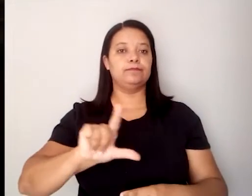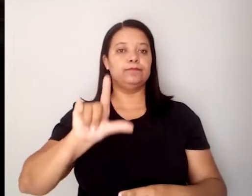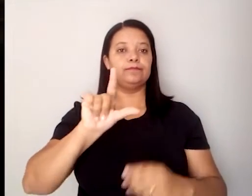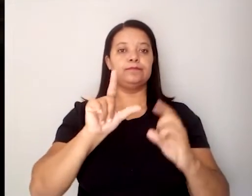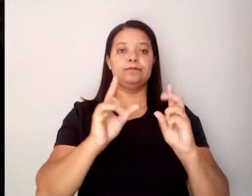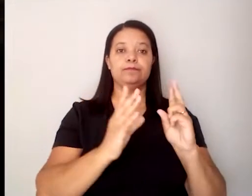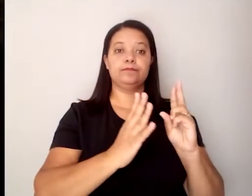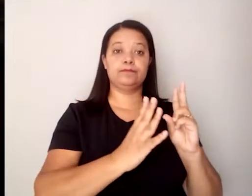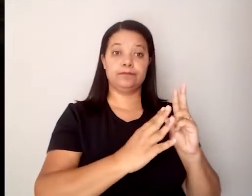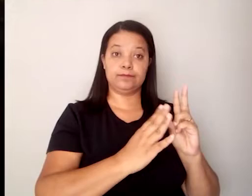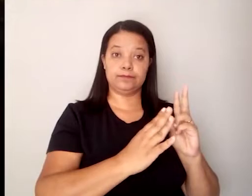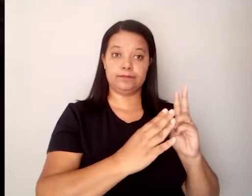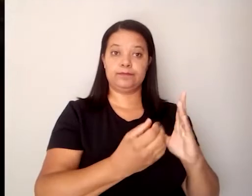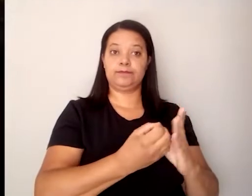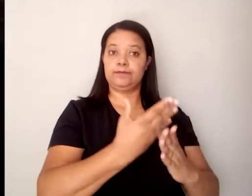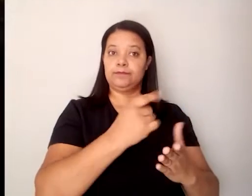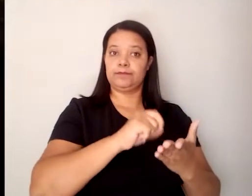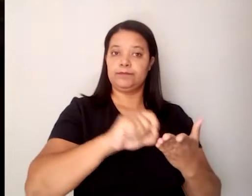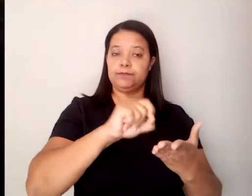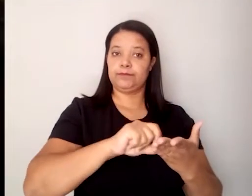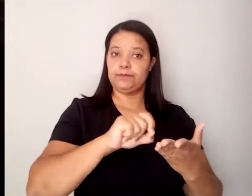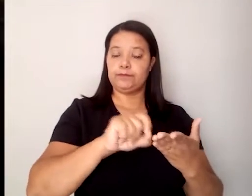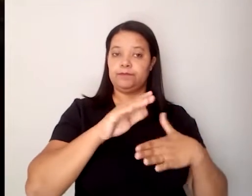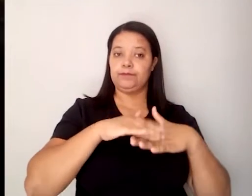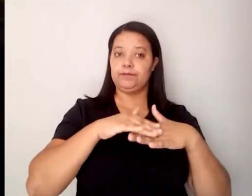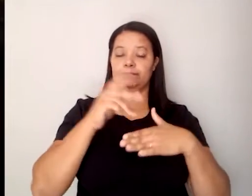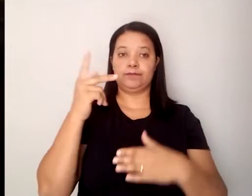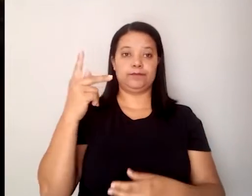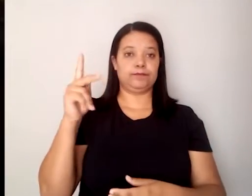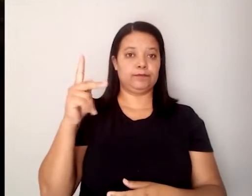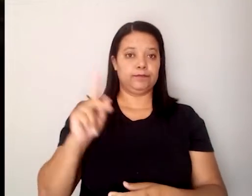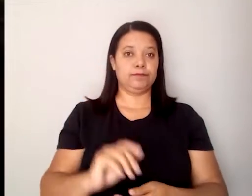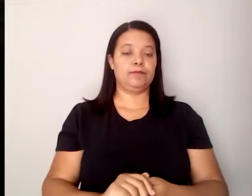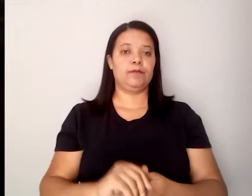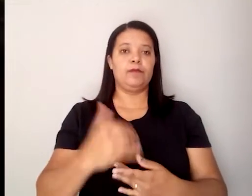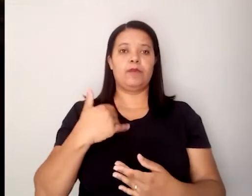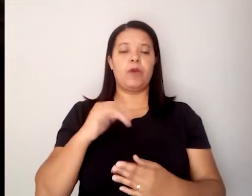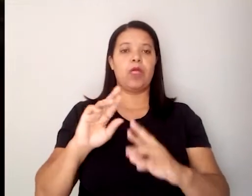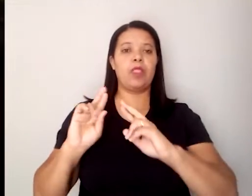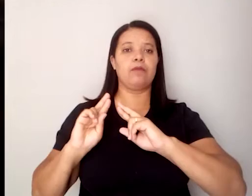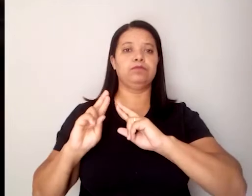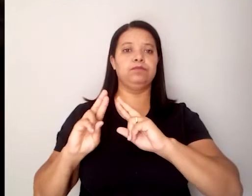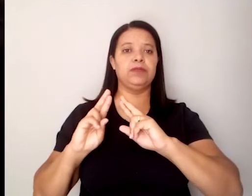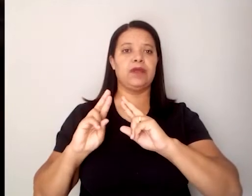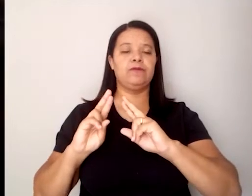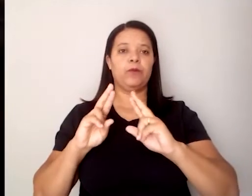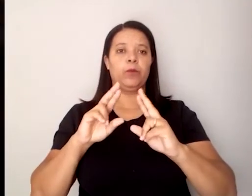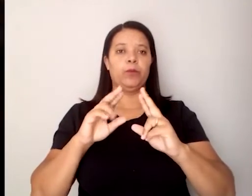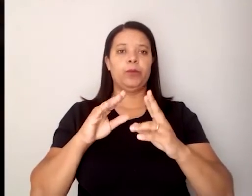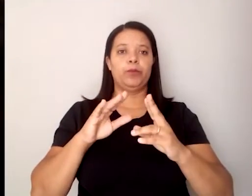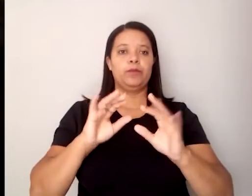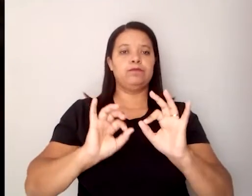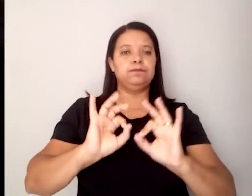de livros de autoria indígena, coordenei a edição de mais ou menos 130 títulos